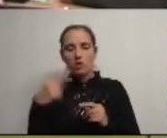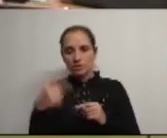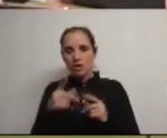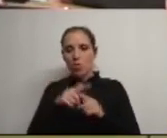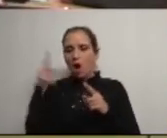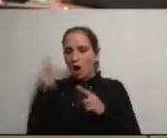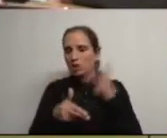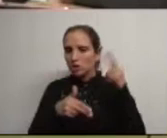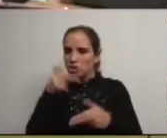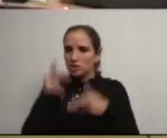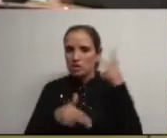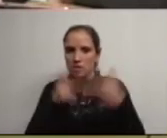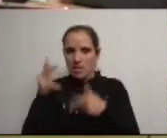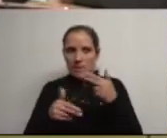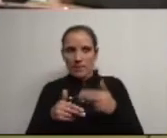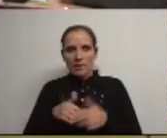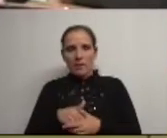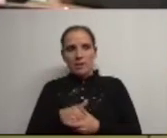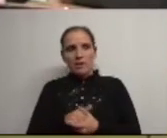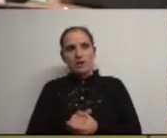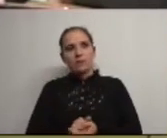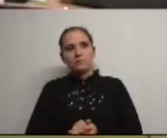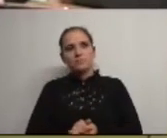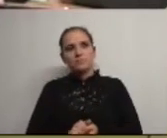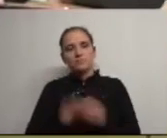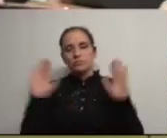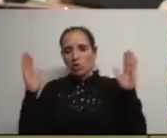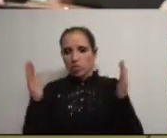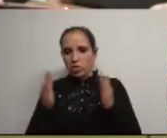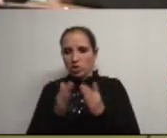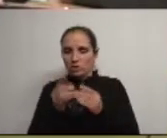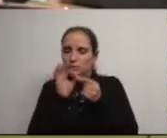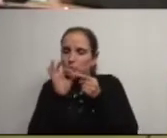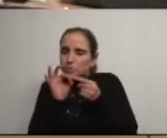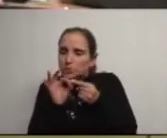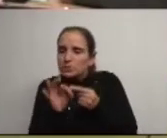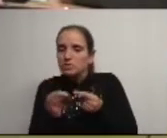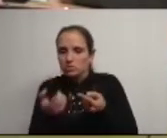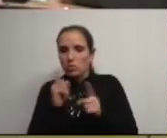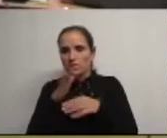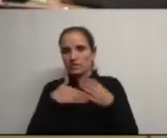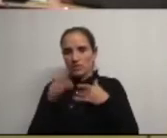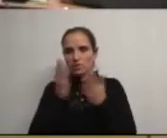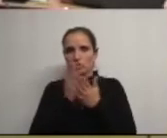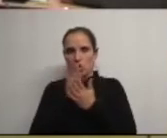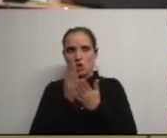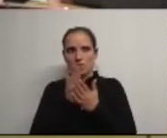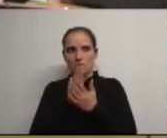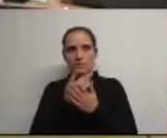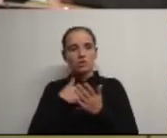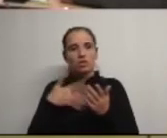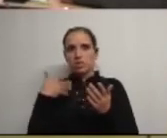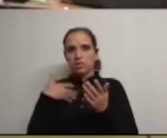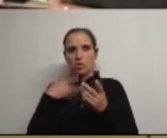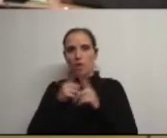cortes sistemáticos e uma diminuição ao mínimo daquilo que se faz na escola nós não